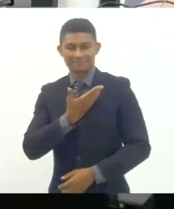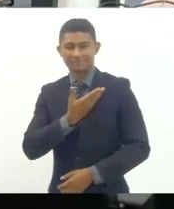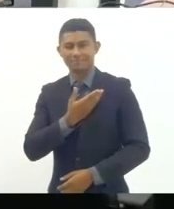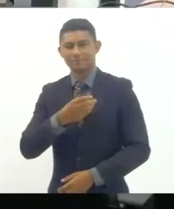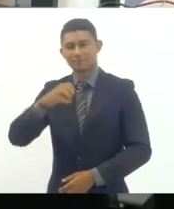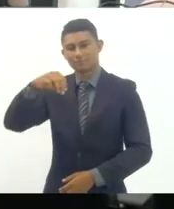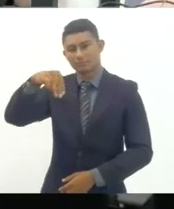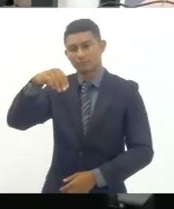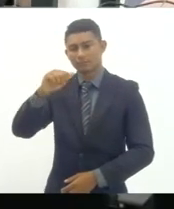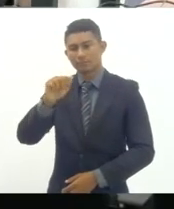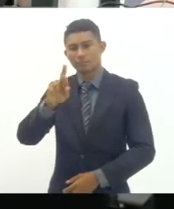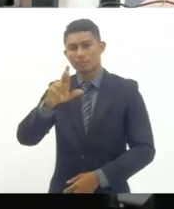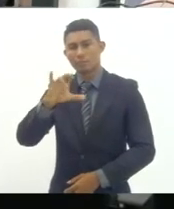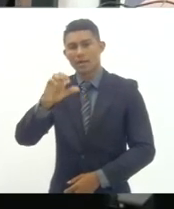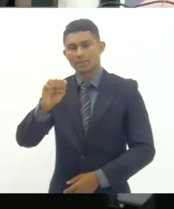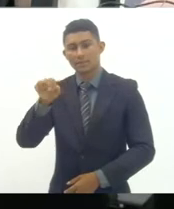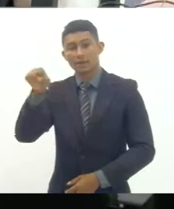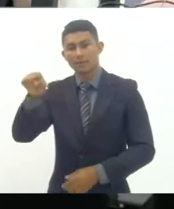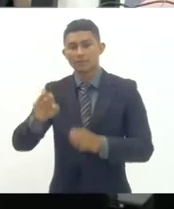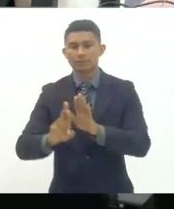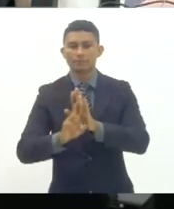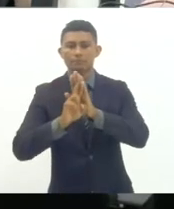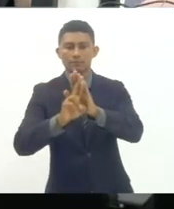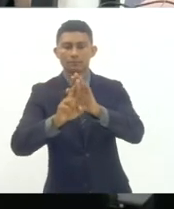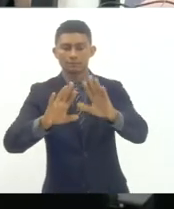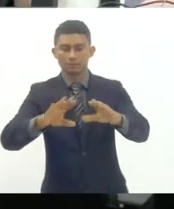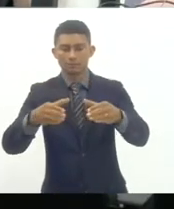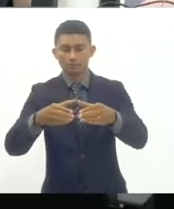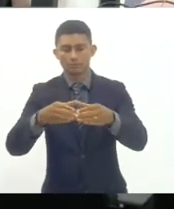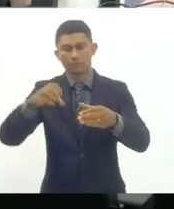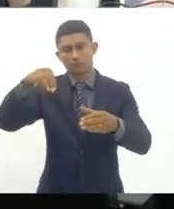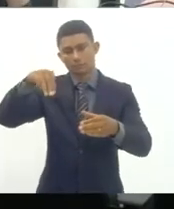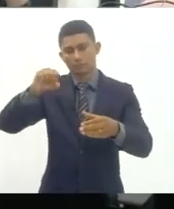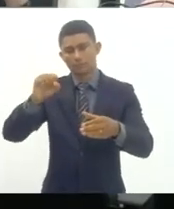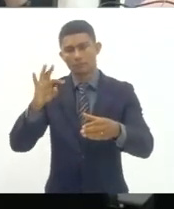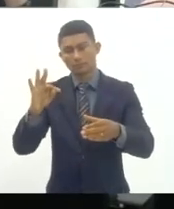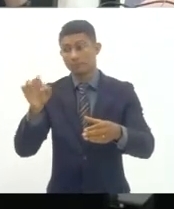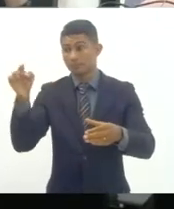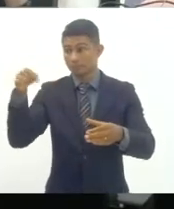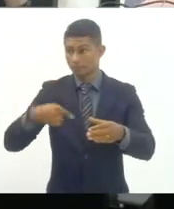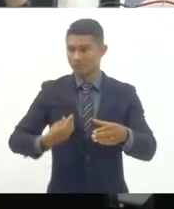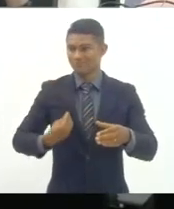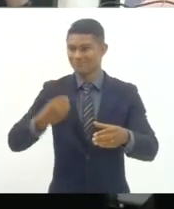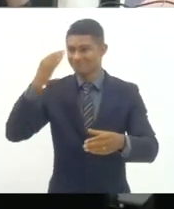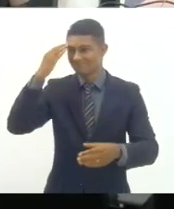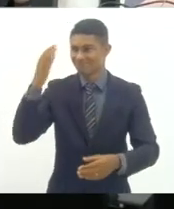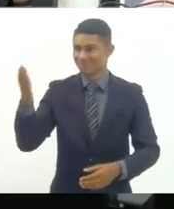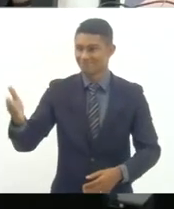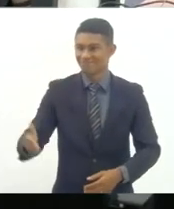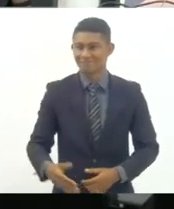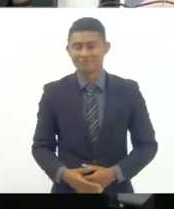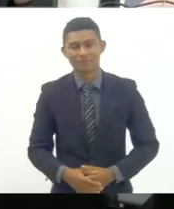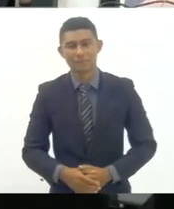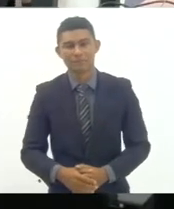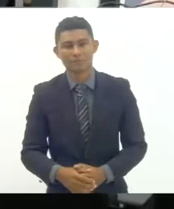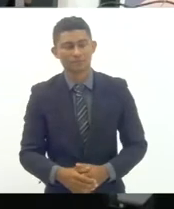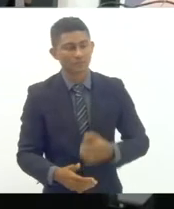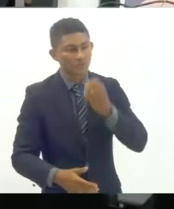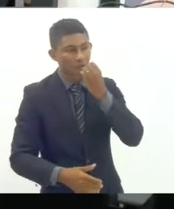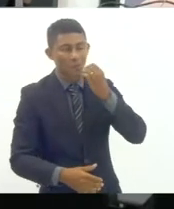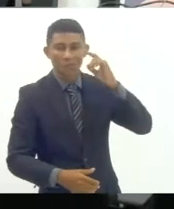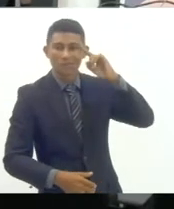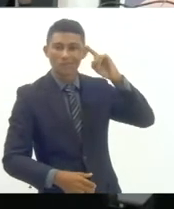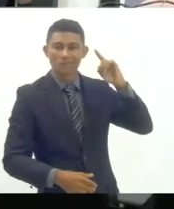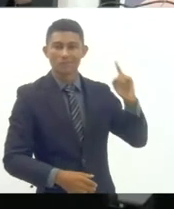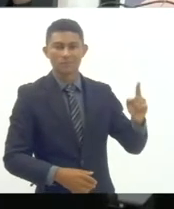Ramos representante do MST obrigado Márcia pela presença bom dia a